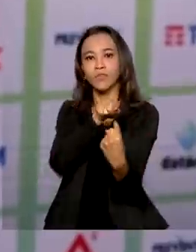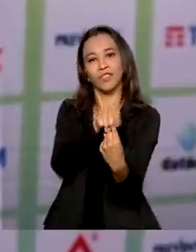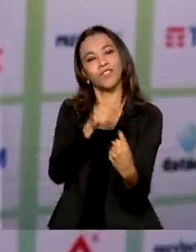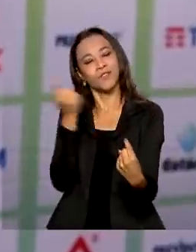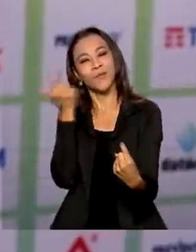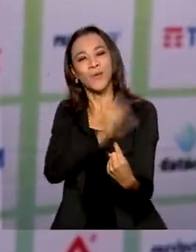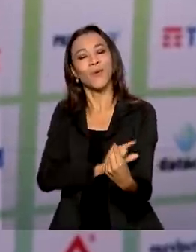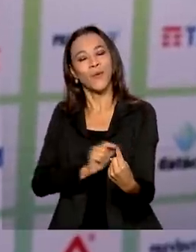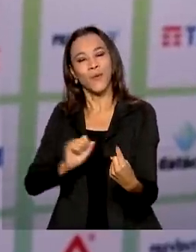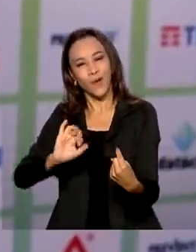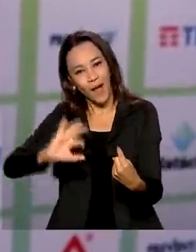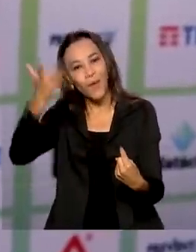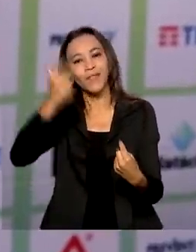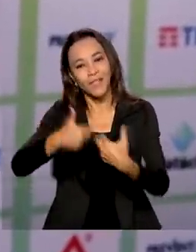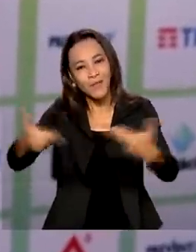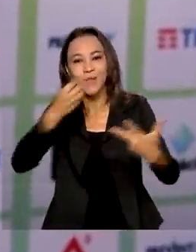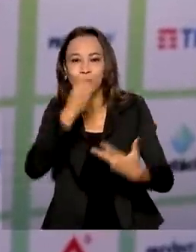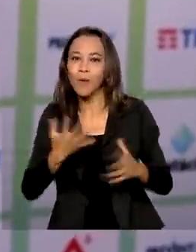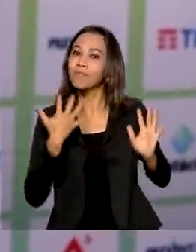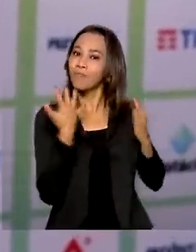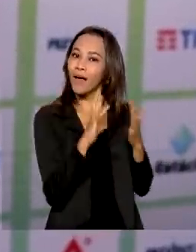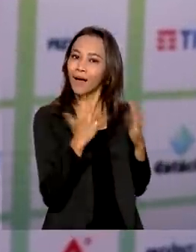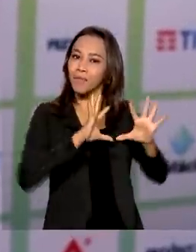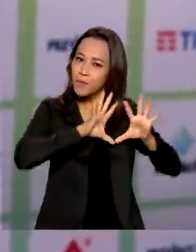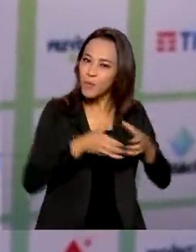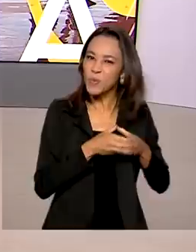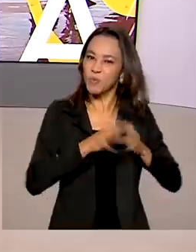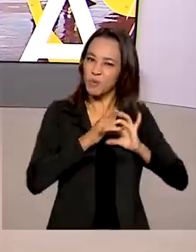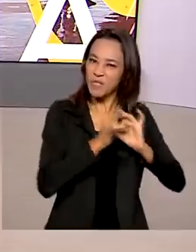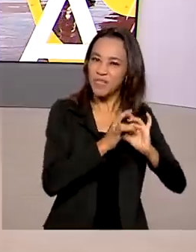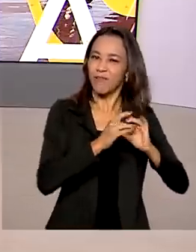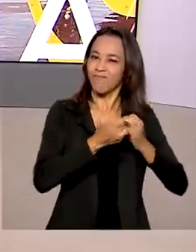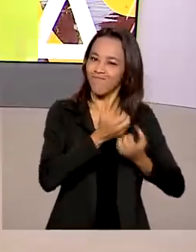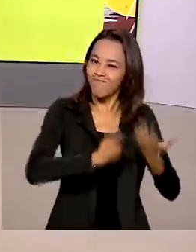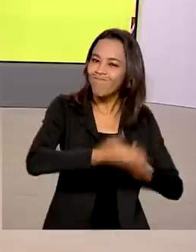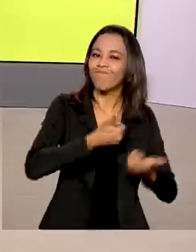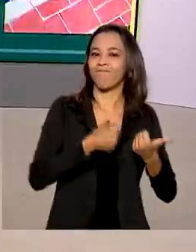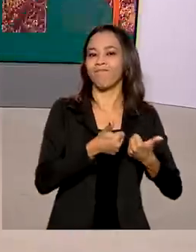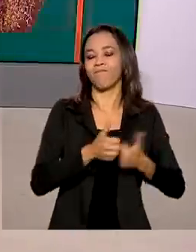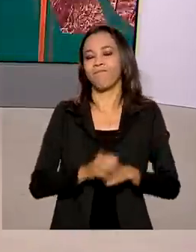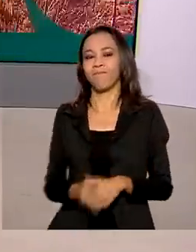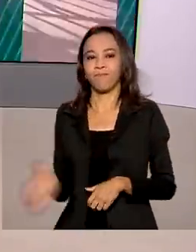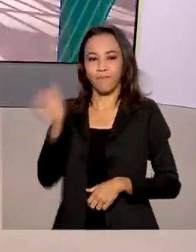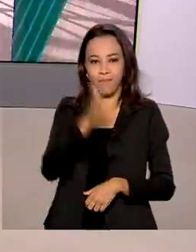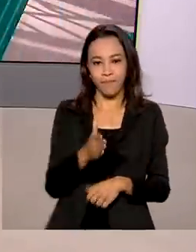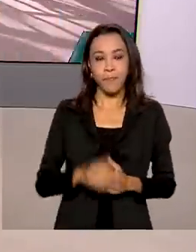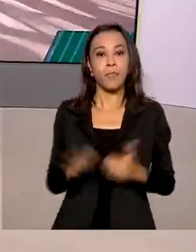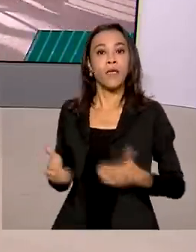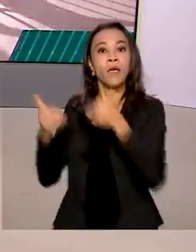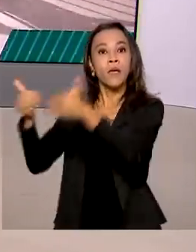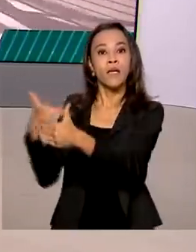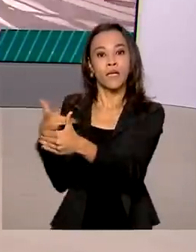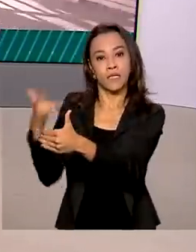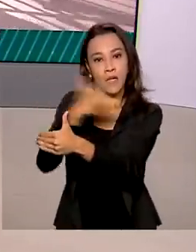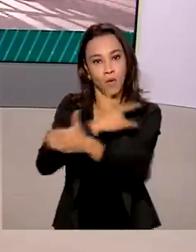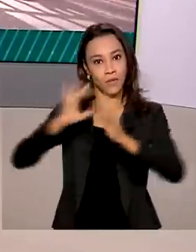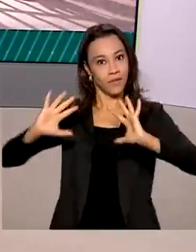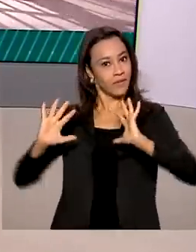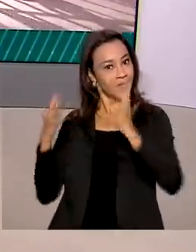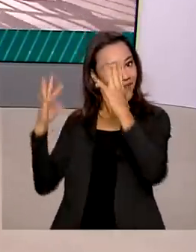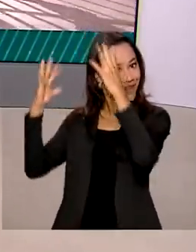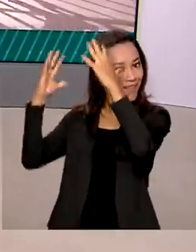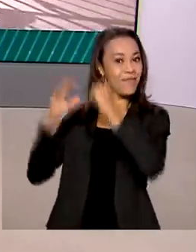coisas boas acontecem. E esse grupo está de parabéns pela união, pela força. O Ministério da Saúde celebra 68